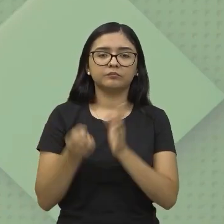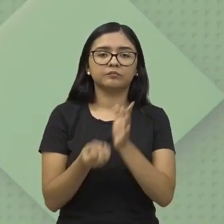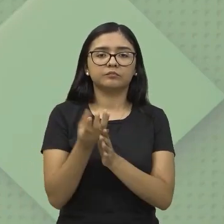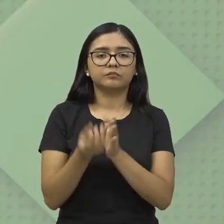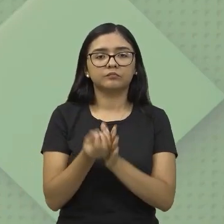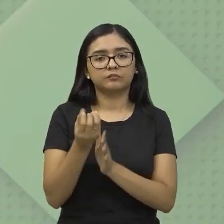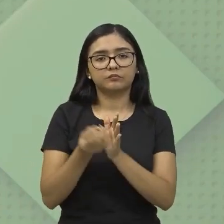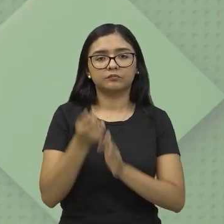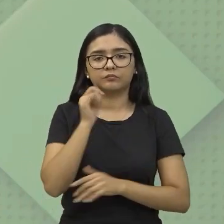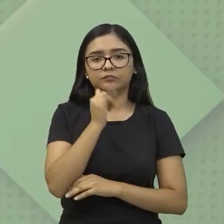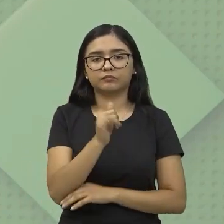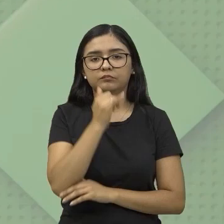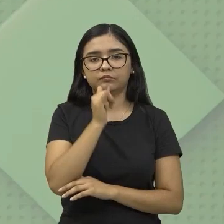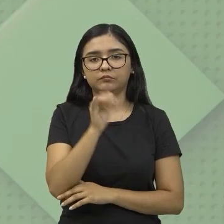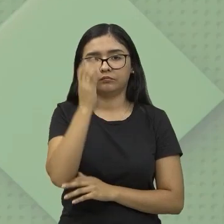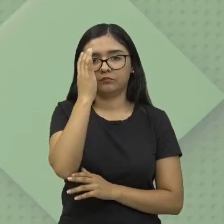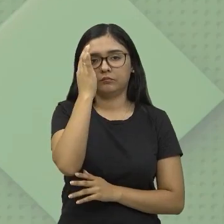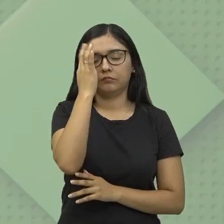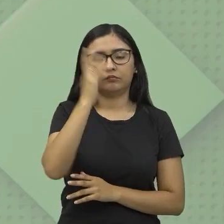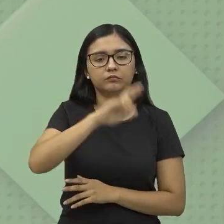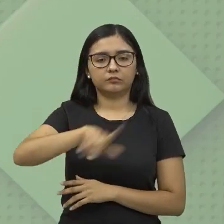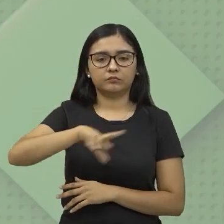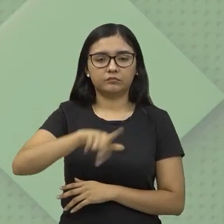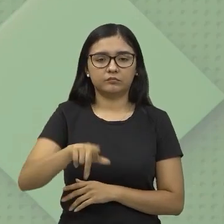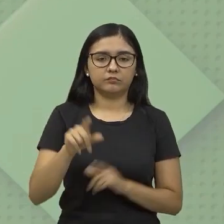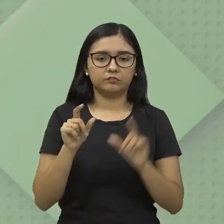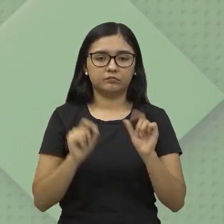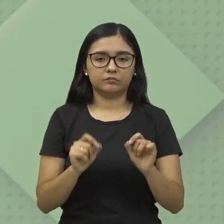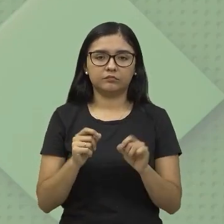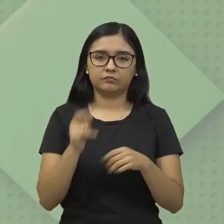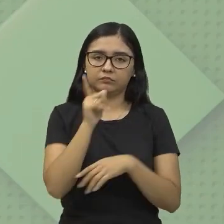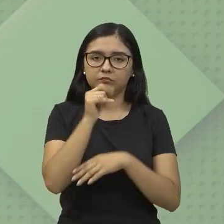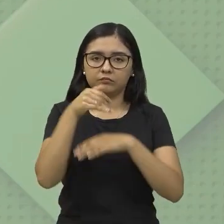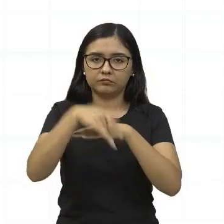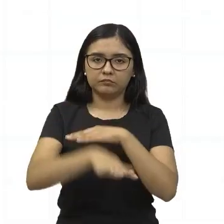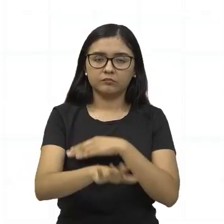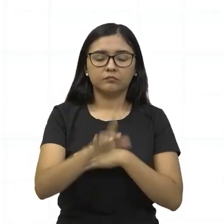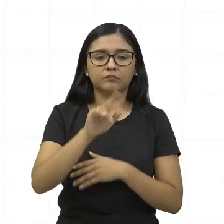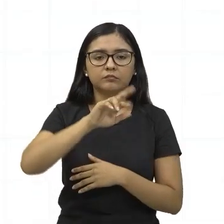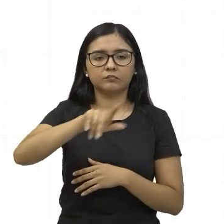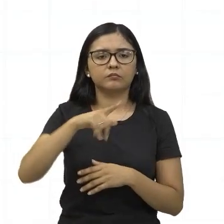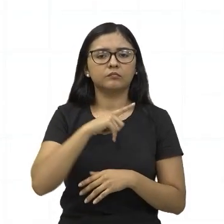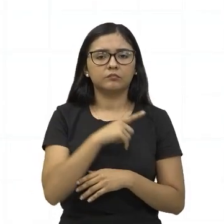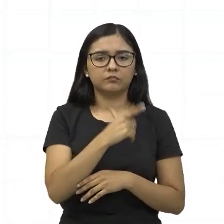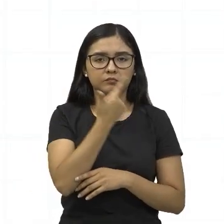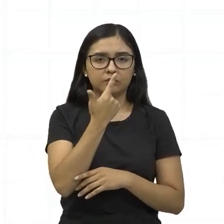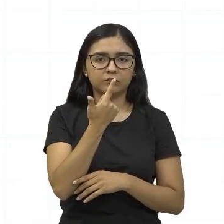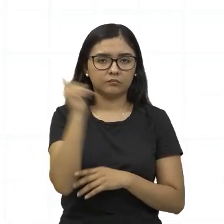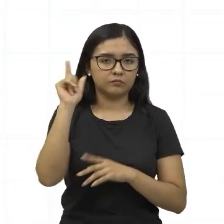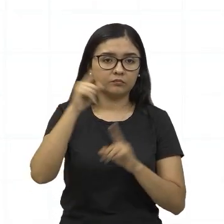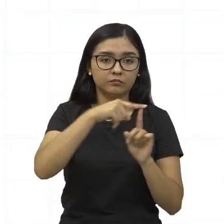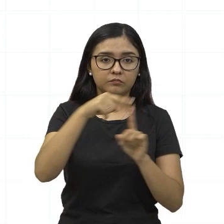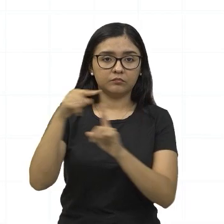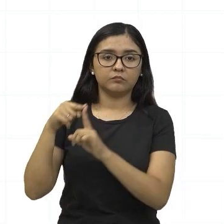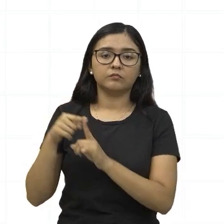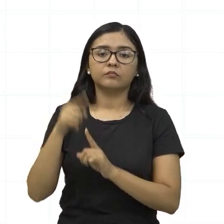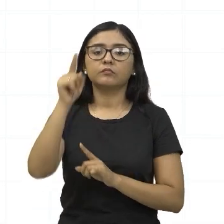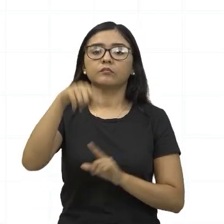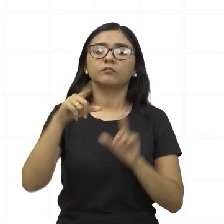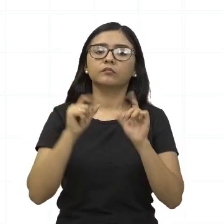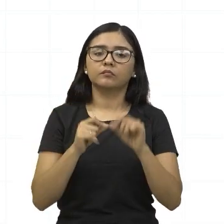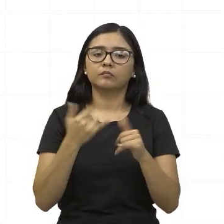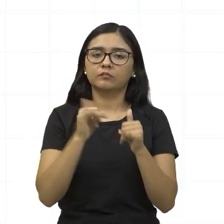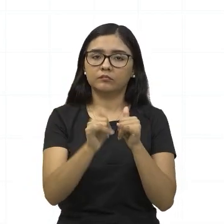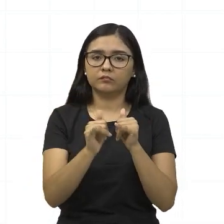energia que não é da forma de usinas hidrelétricas, né, a gente tem outros tipos de usinas que são as usinas